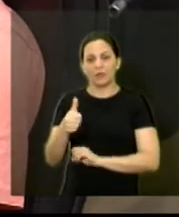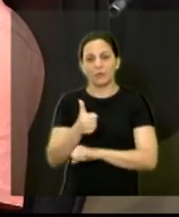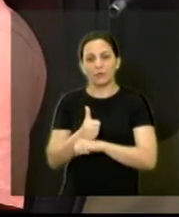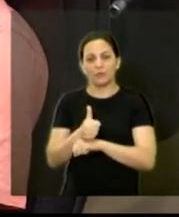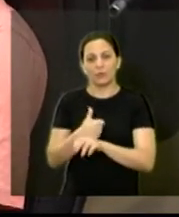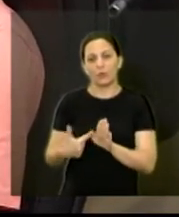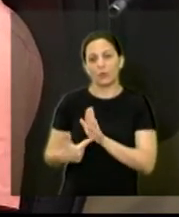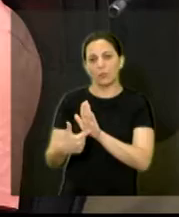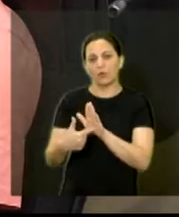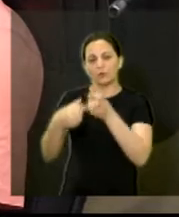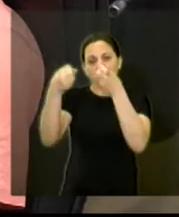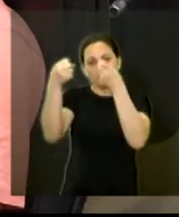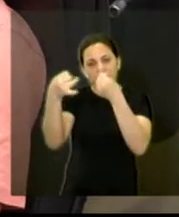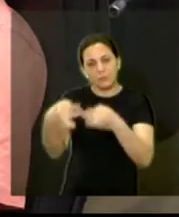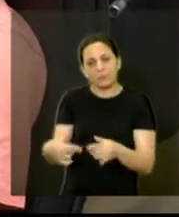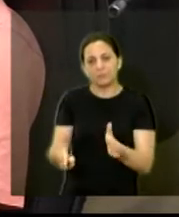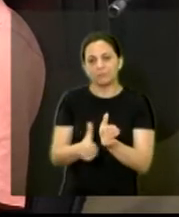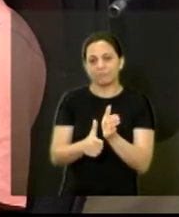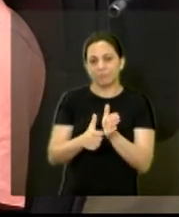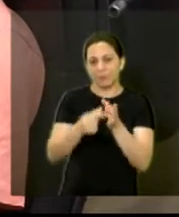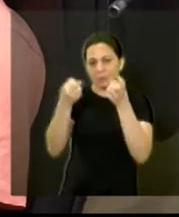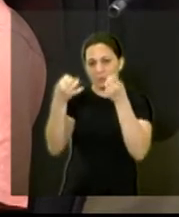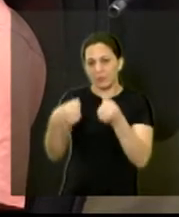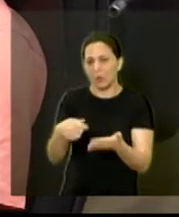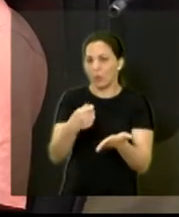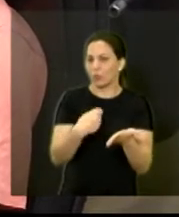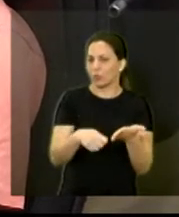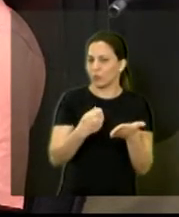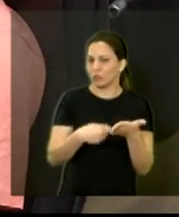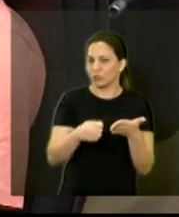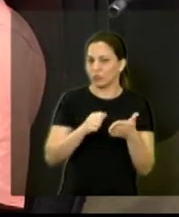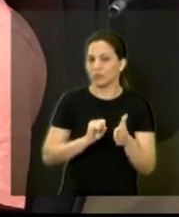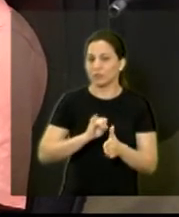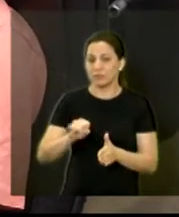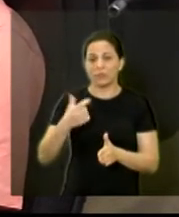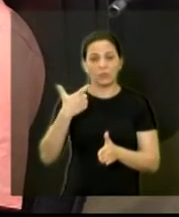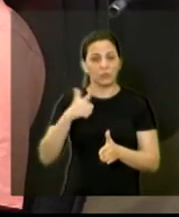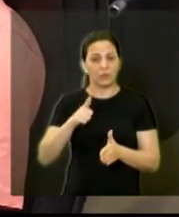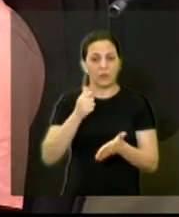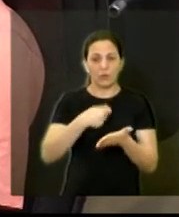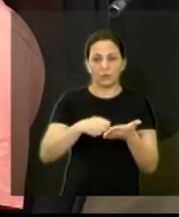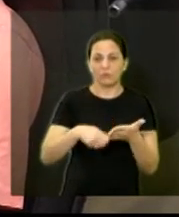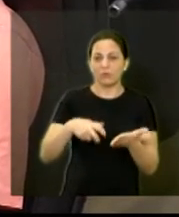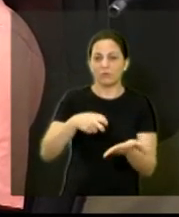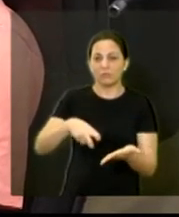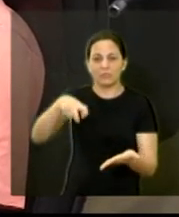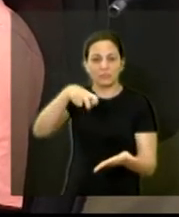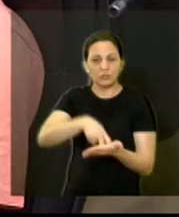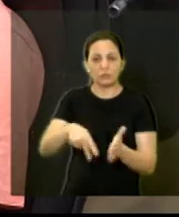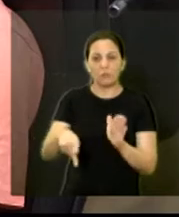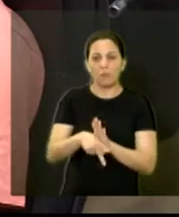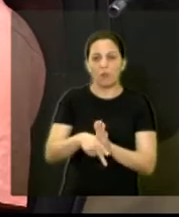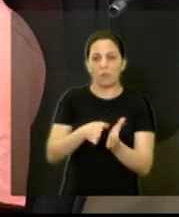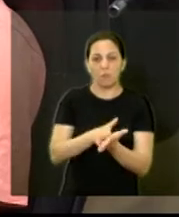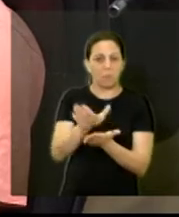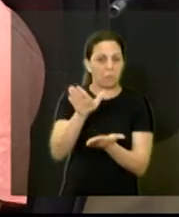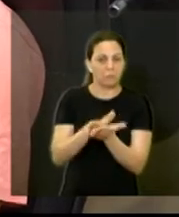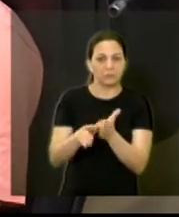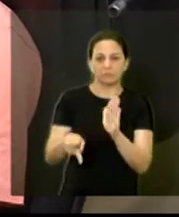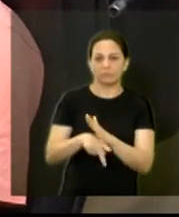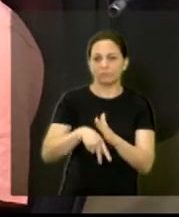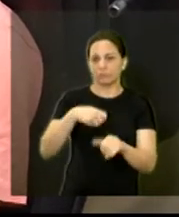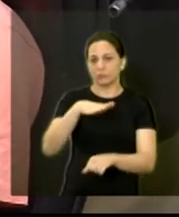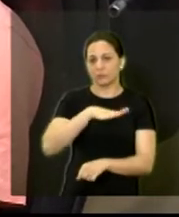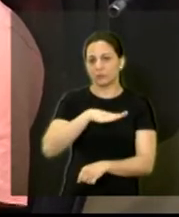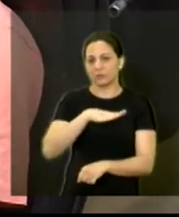apresentar as justificativas e fazer as correções senão ele está sujeito às sanções do município hoje